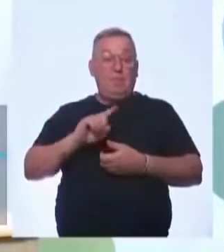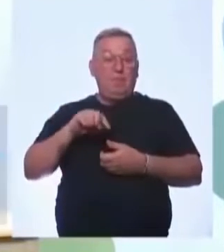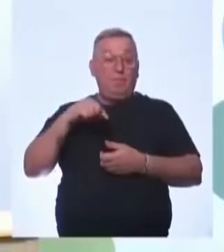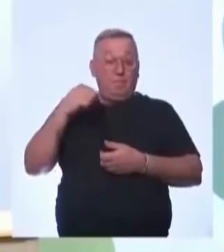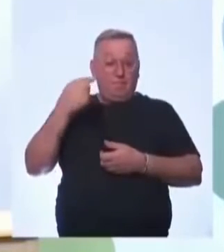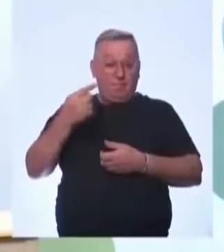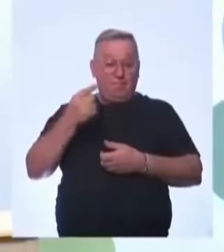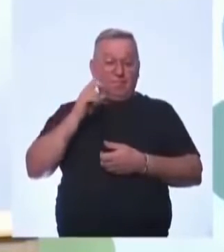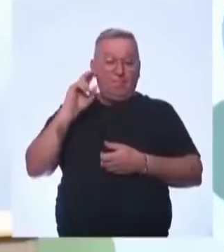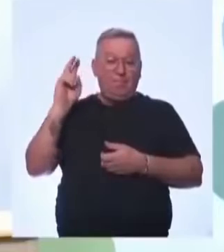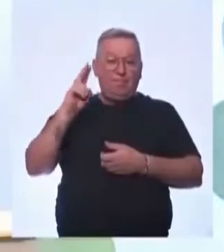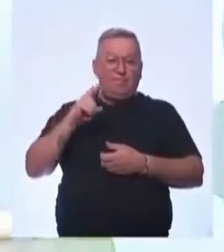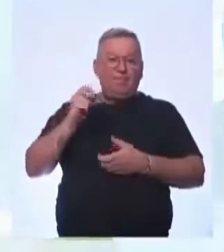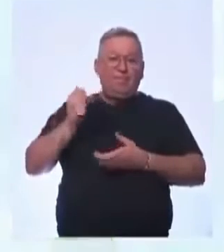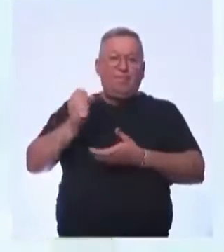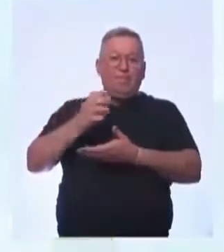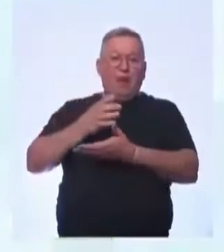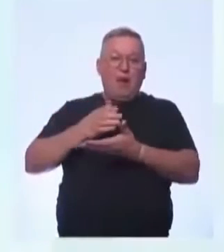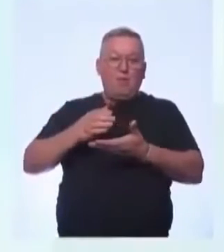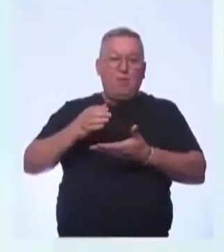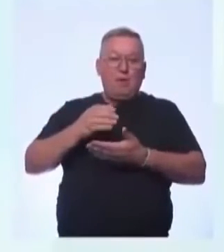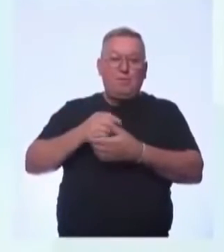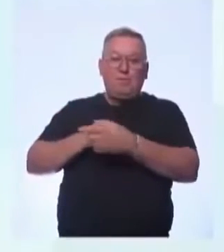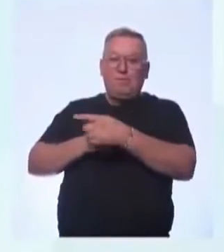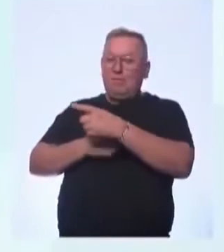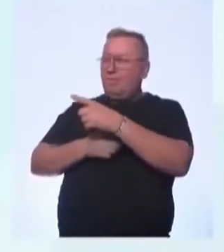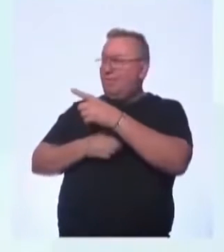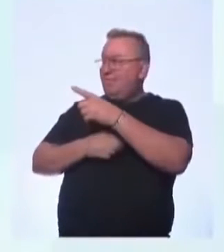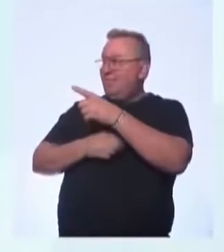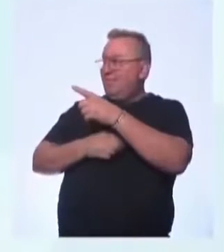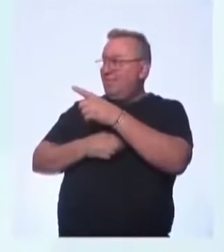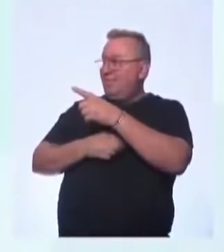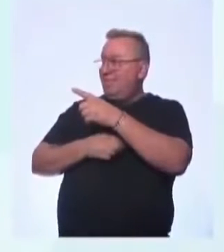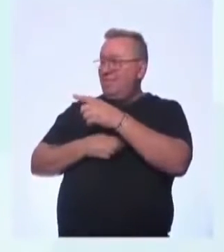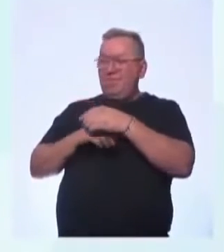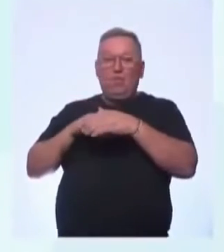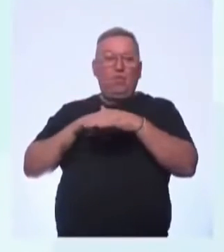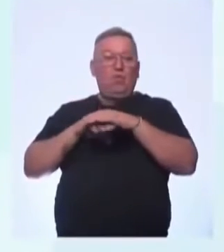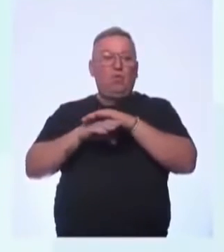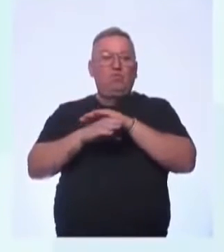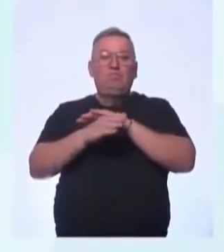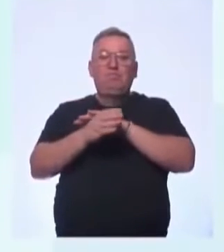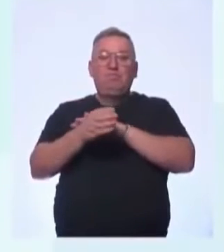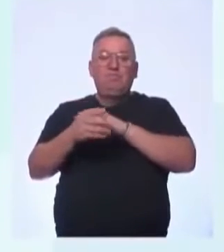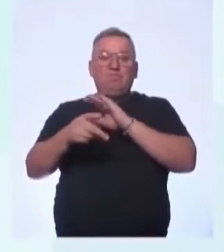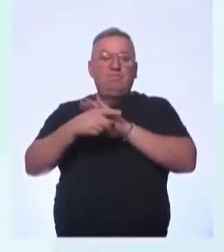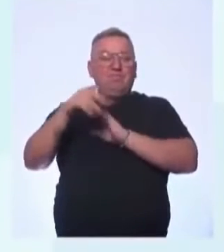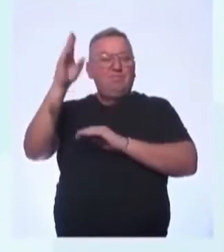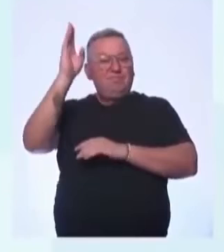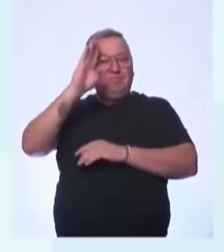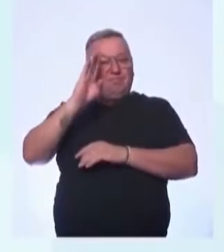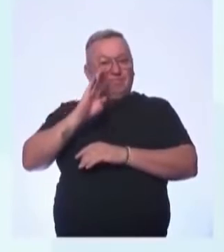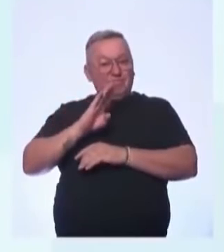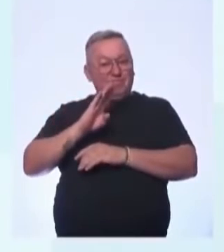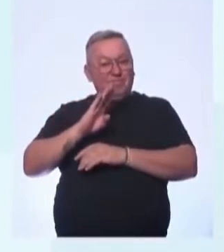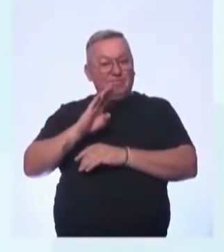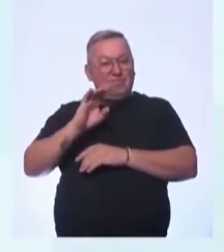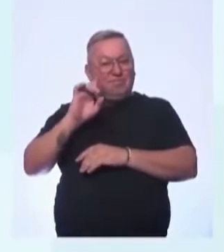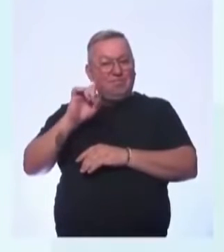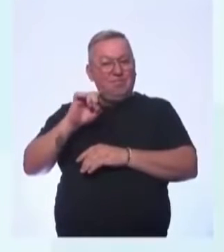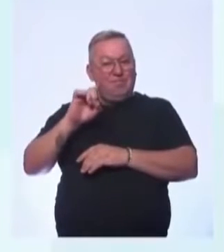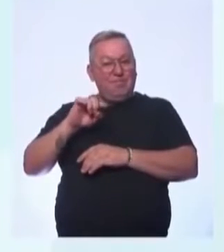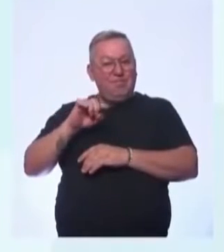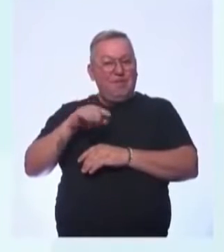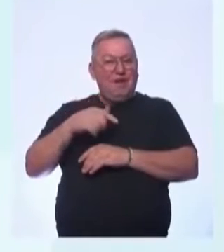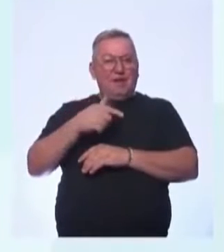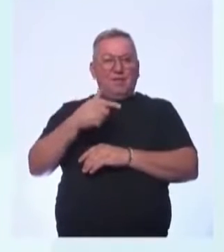vocês vão ver aí um mapa mostrando aí comunidades tradicionais no Brasil, que são comunidades aí que elas